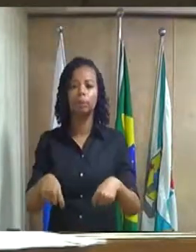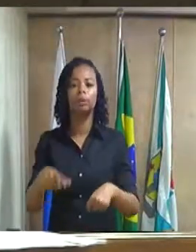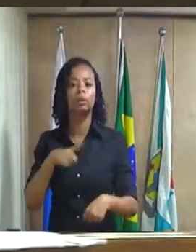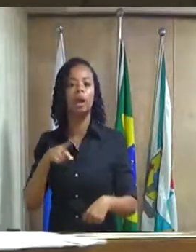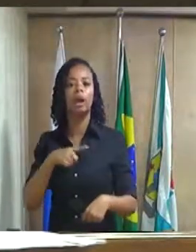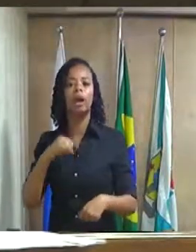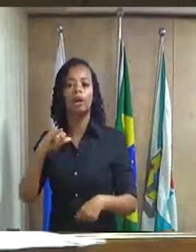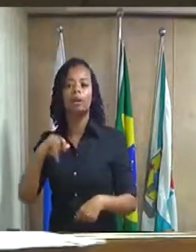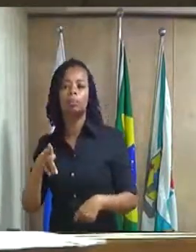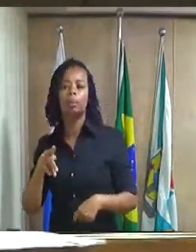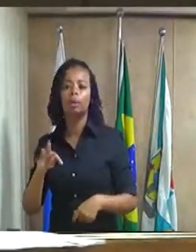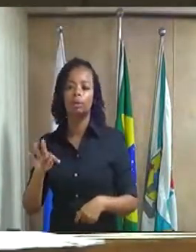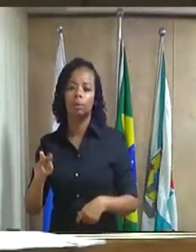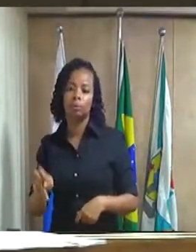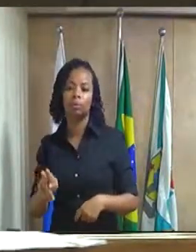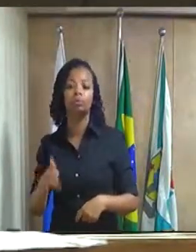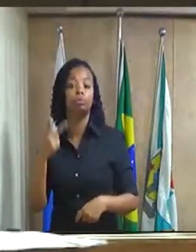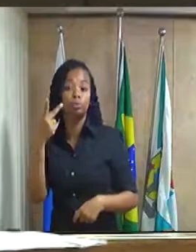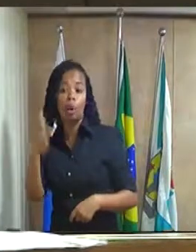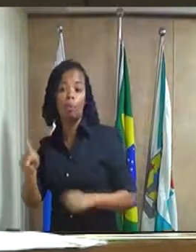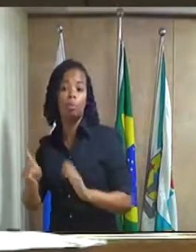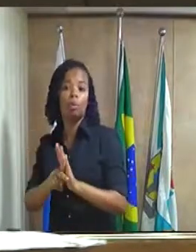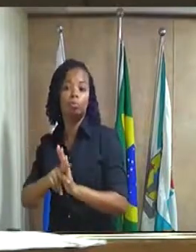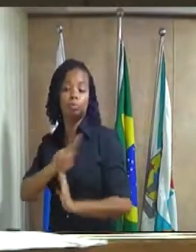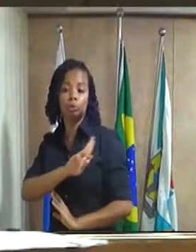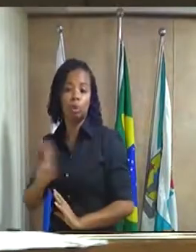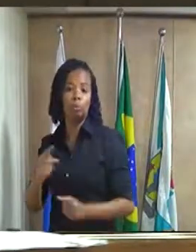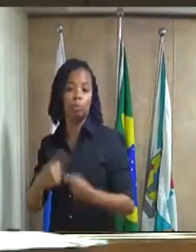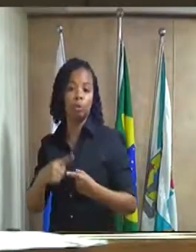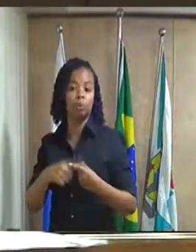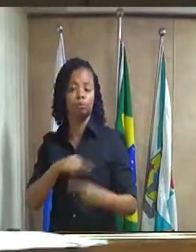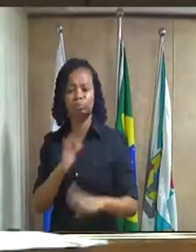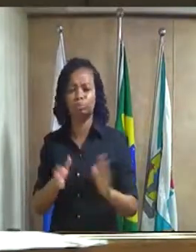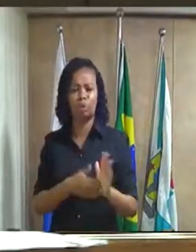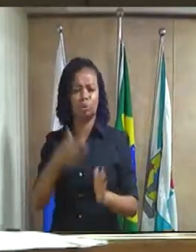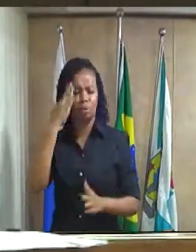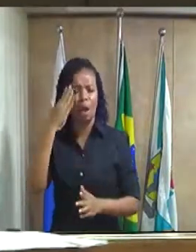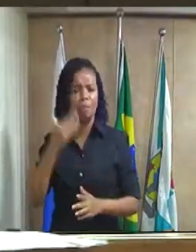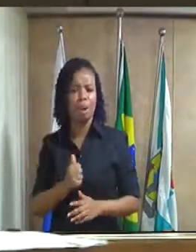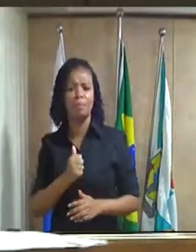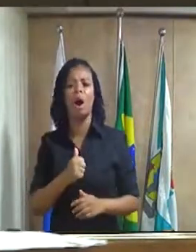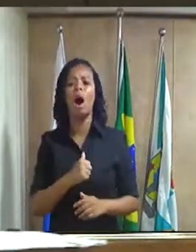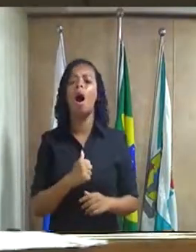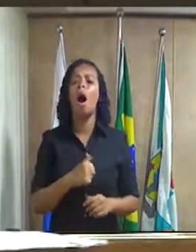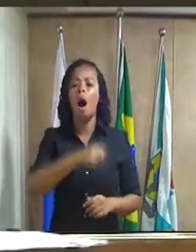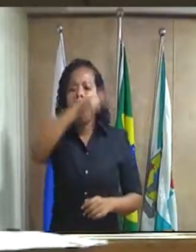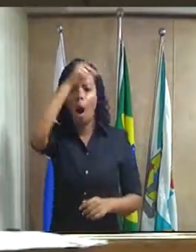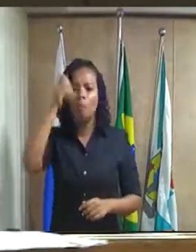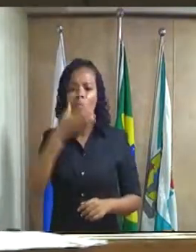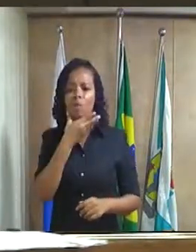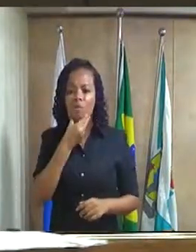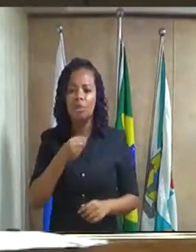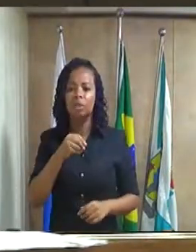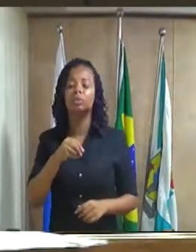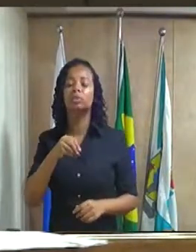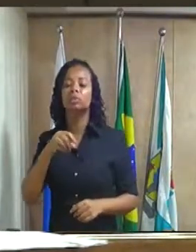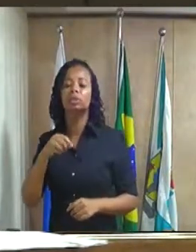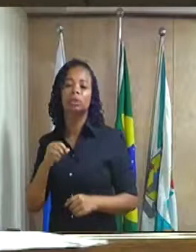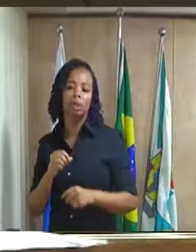PTU e seu nome. Todos sabemos que o prefeito de Duque de Caxias